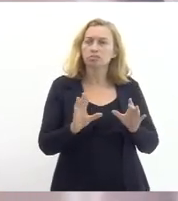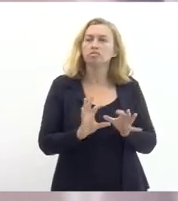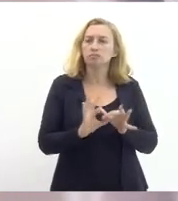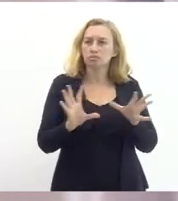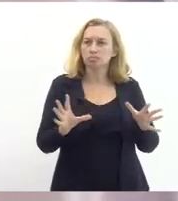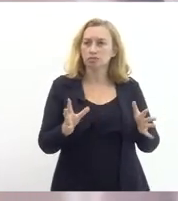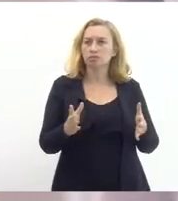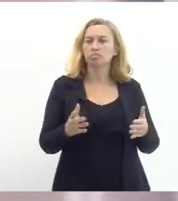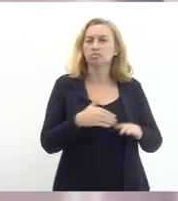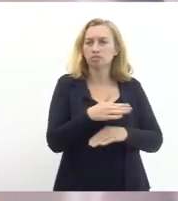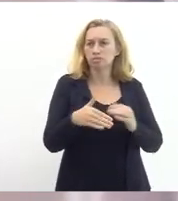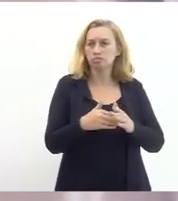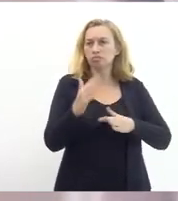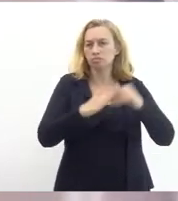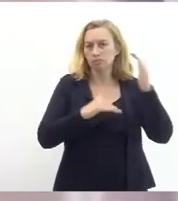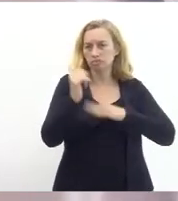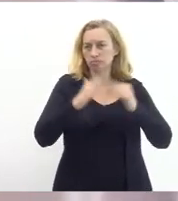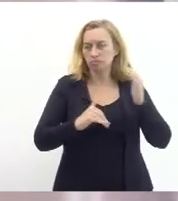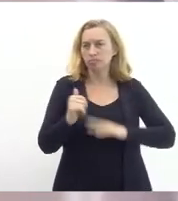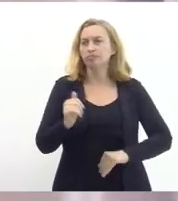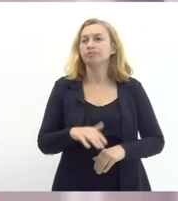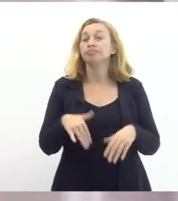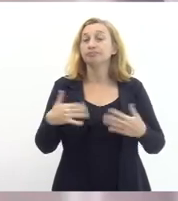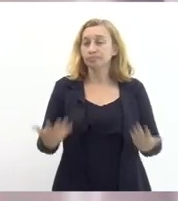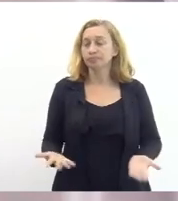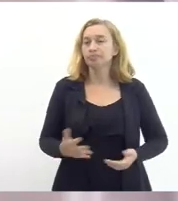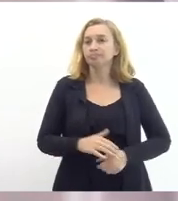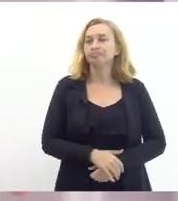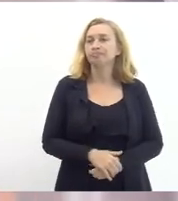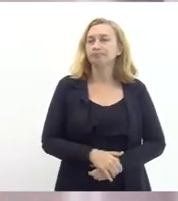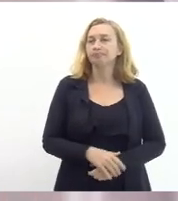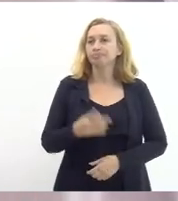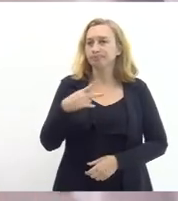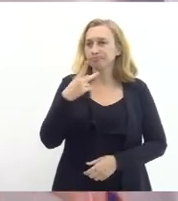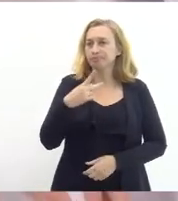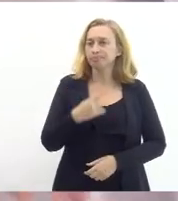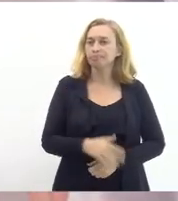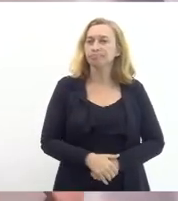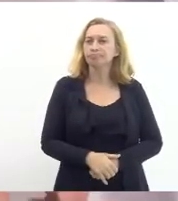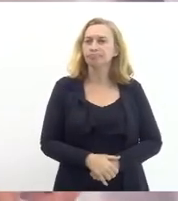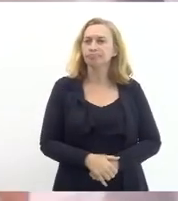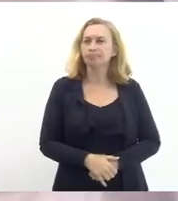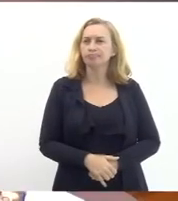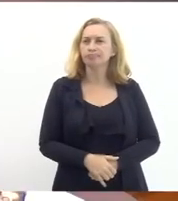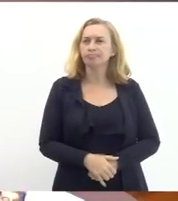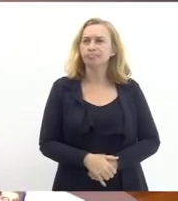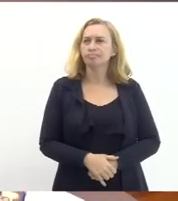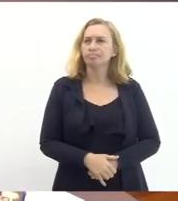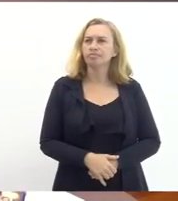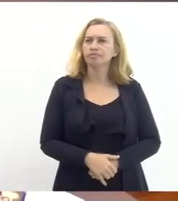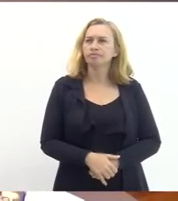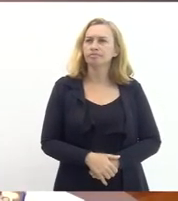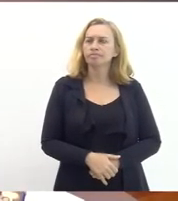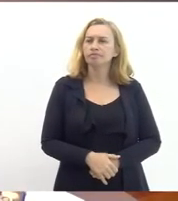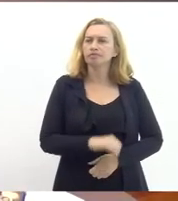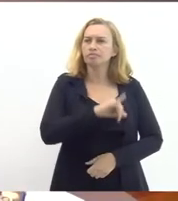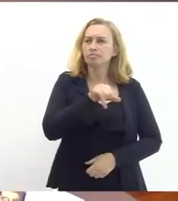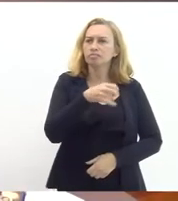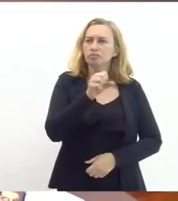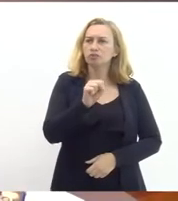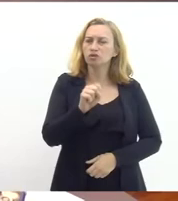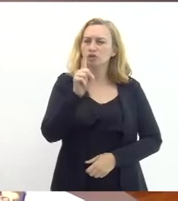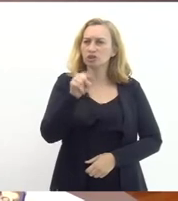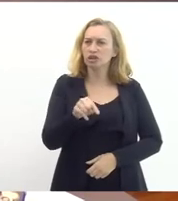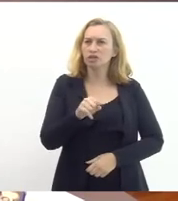com essas condições mínimas então passo a palavra para o senhor José Wilson